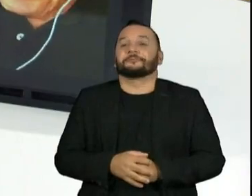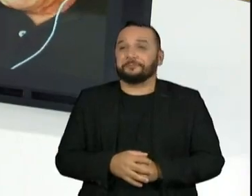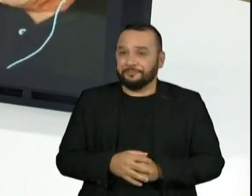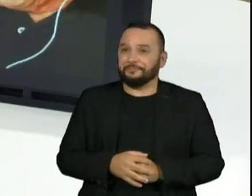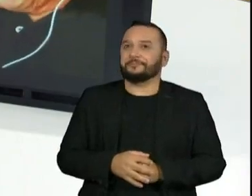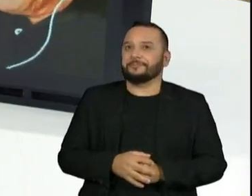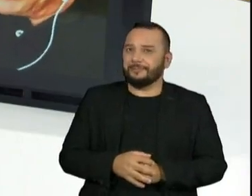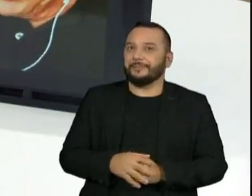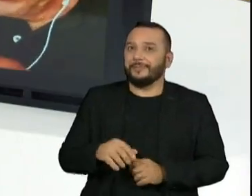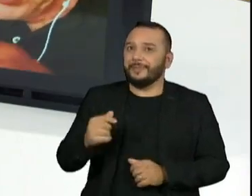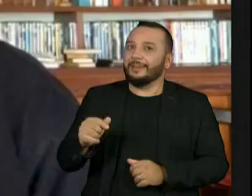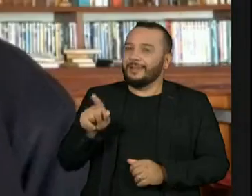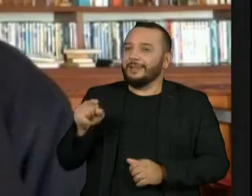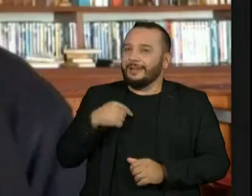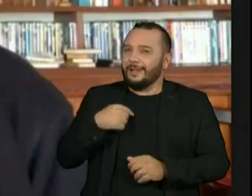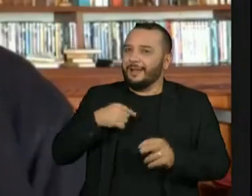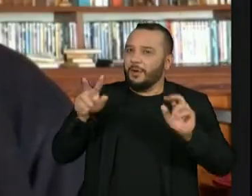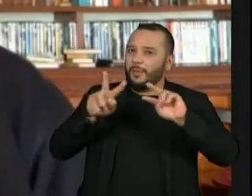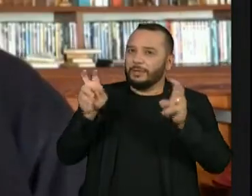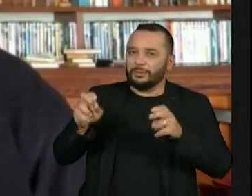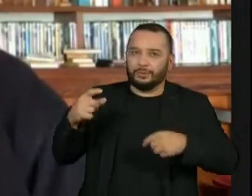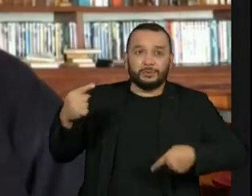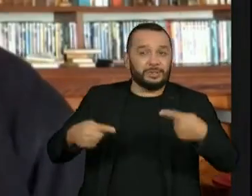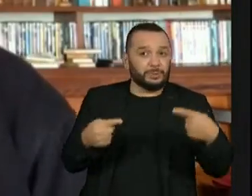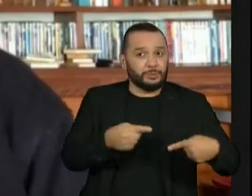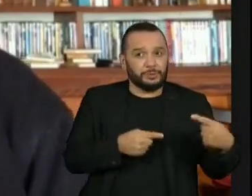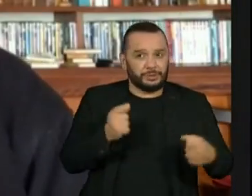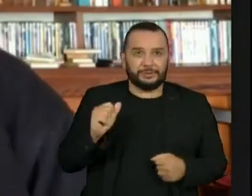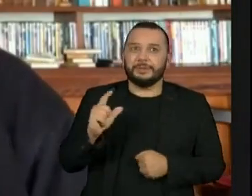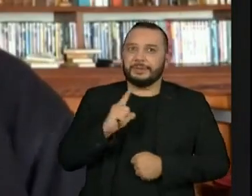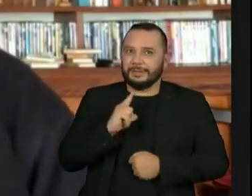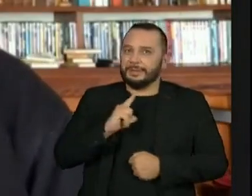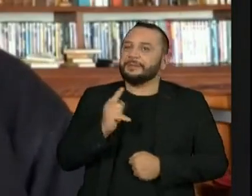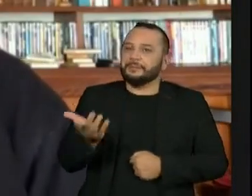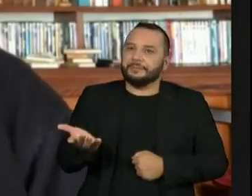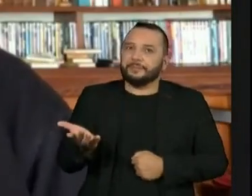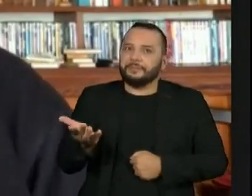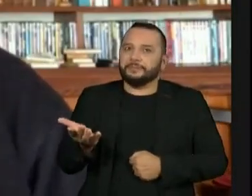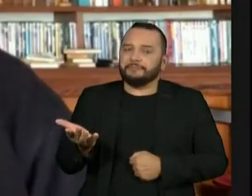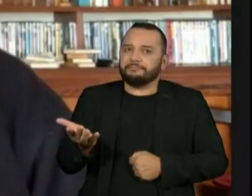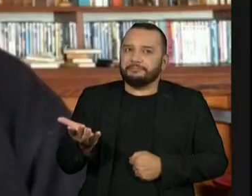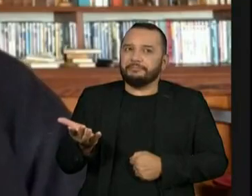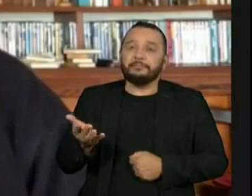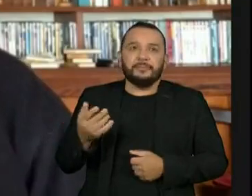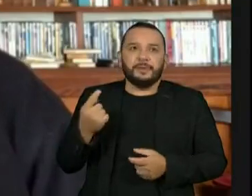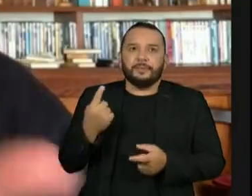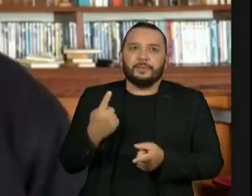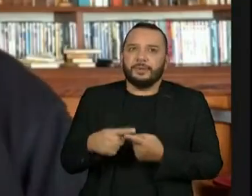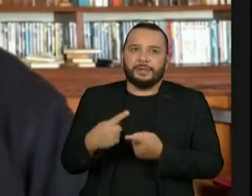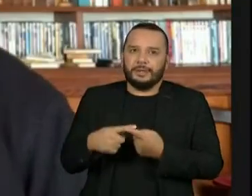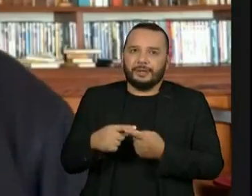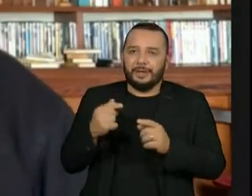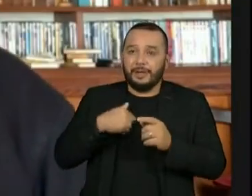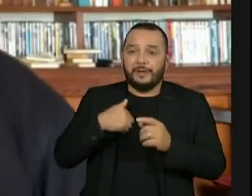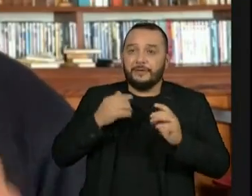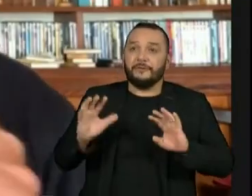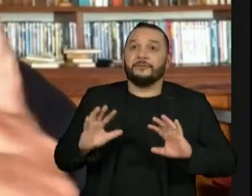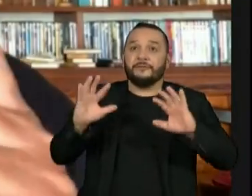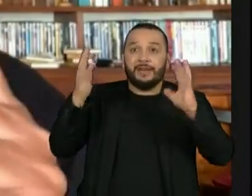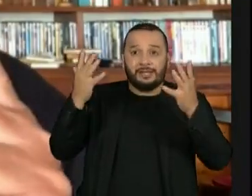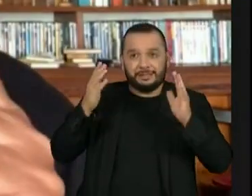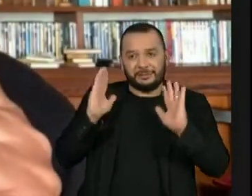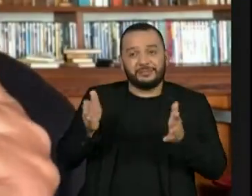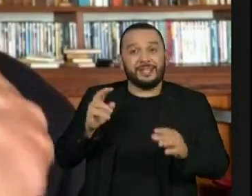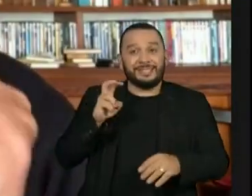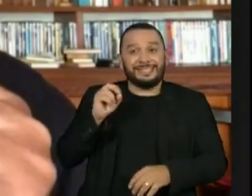É um assunto realmente que precisa ser muito discutido, coisa que ele não é, ele só é celebrado, não é de hoje, está sendo celebrado há